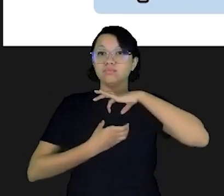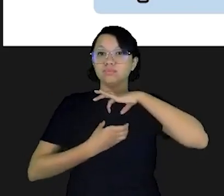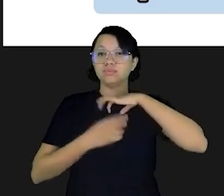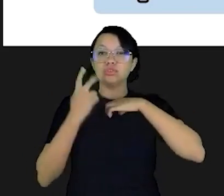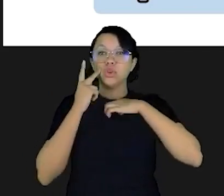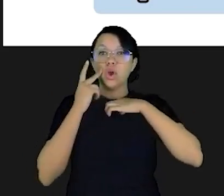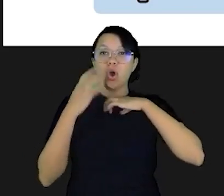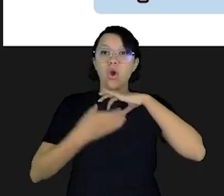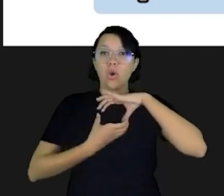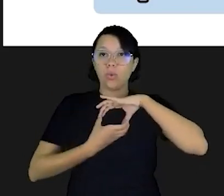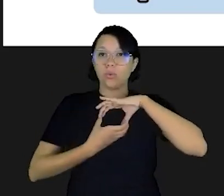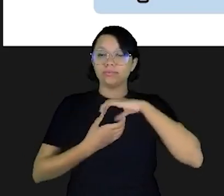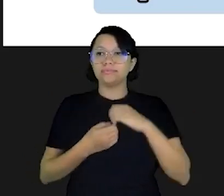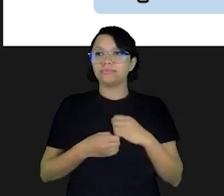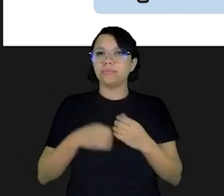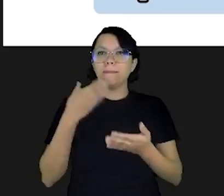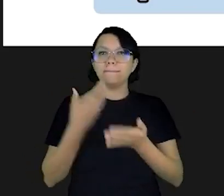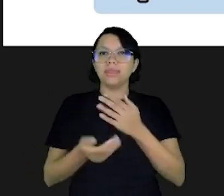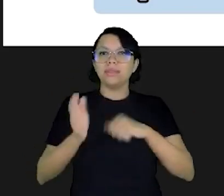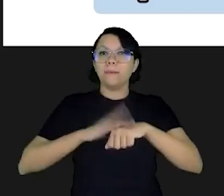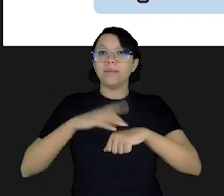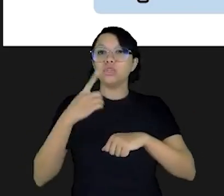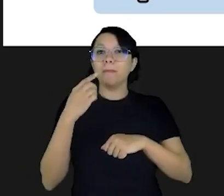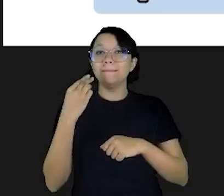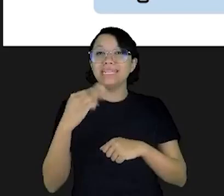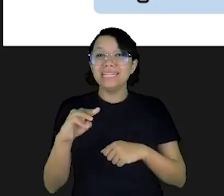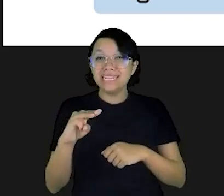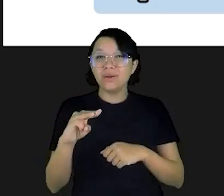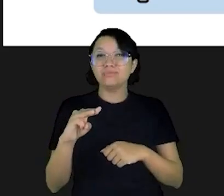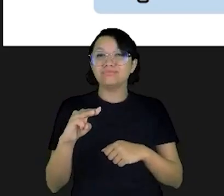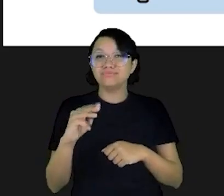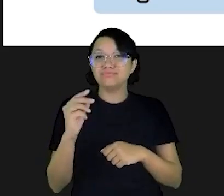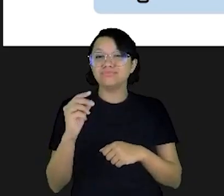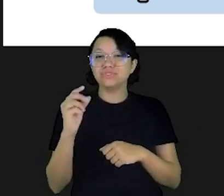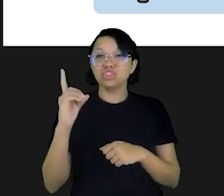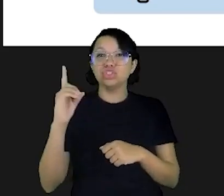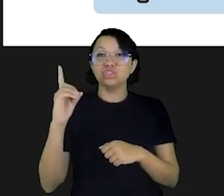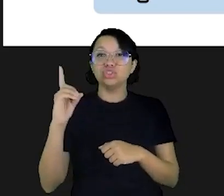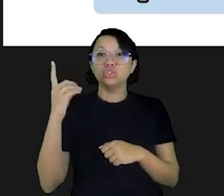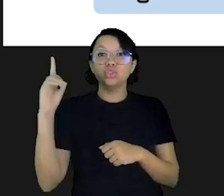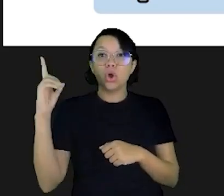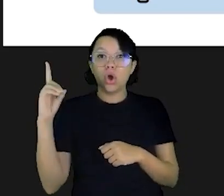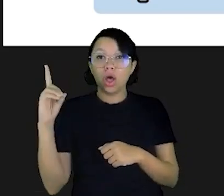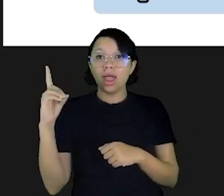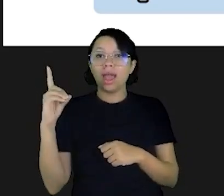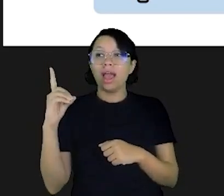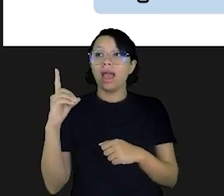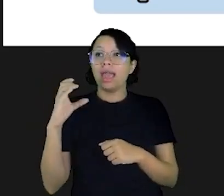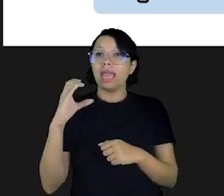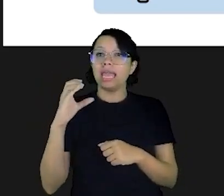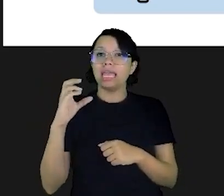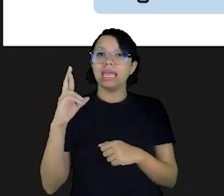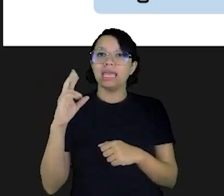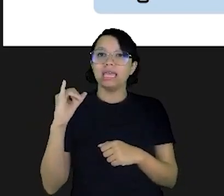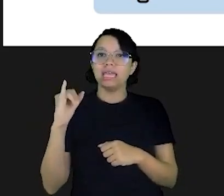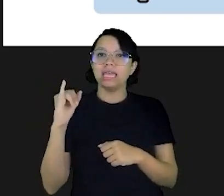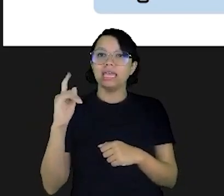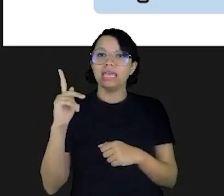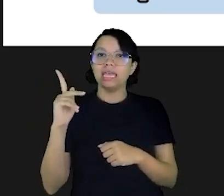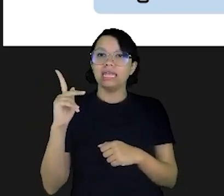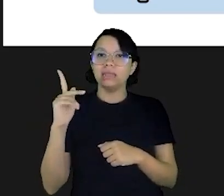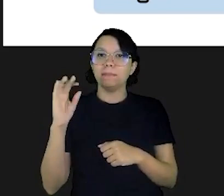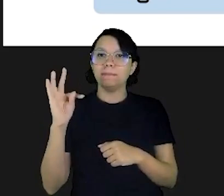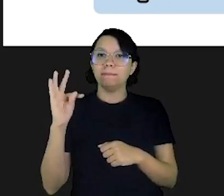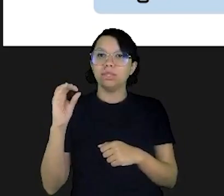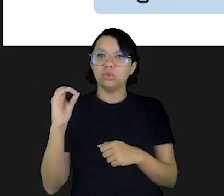passando por um problema seríssimo. Ele perdeu mais de um milhão de dólares no investimento em criptomoedas. Eu não sei o quanto ele entendia de